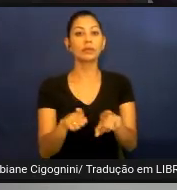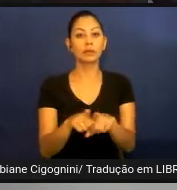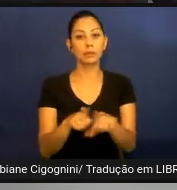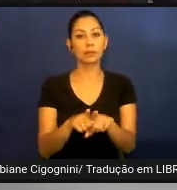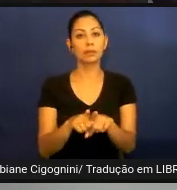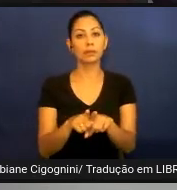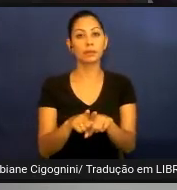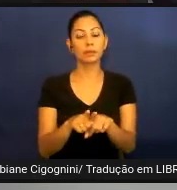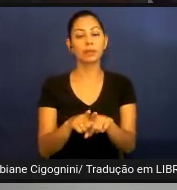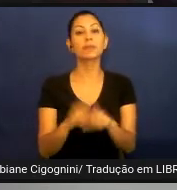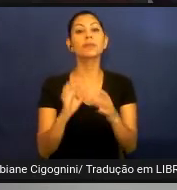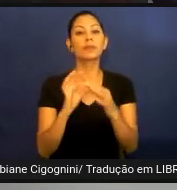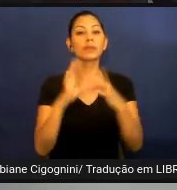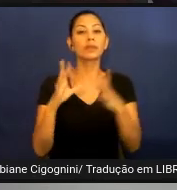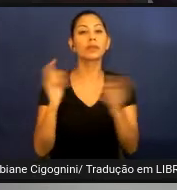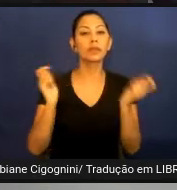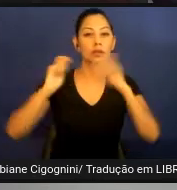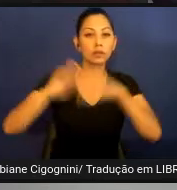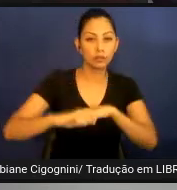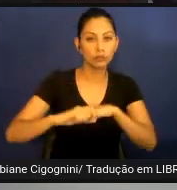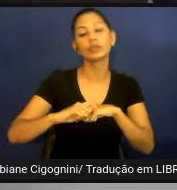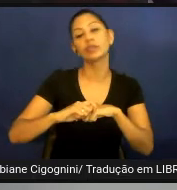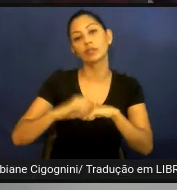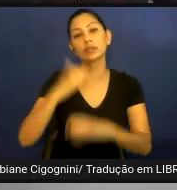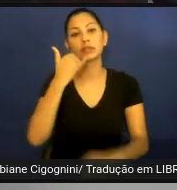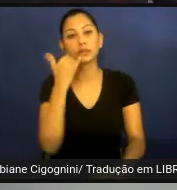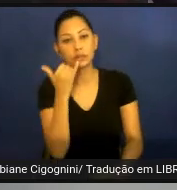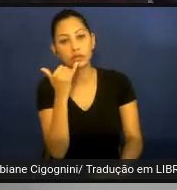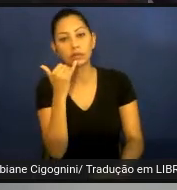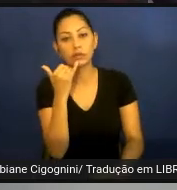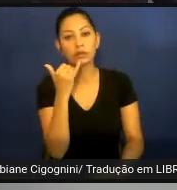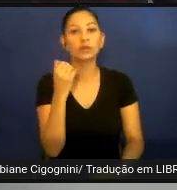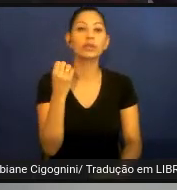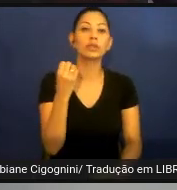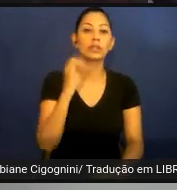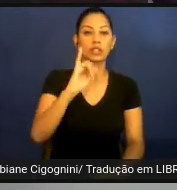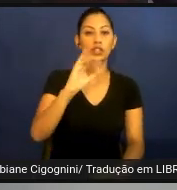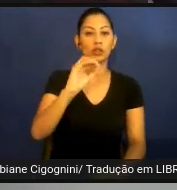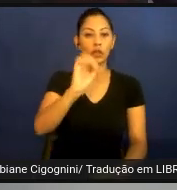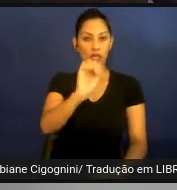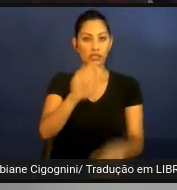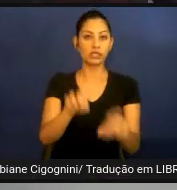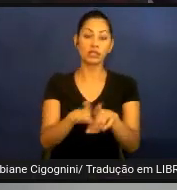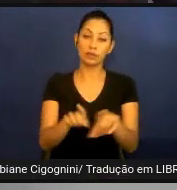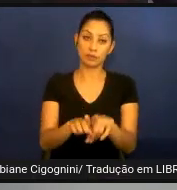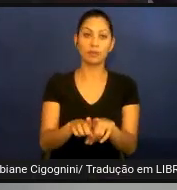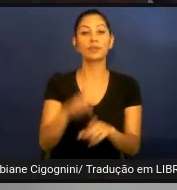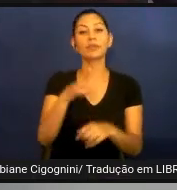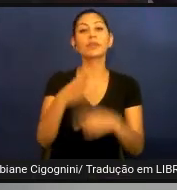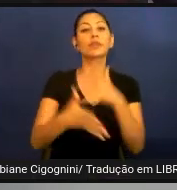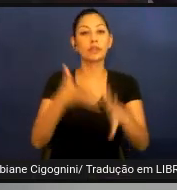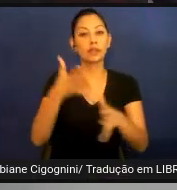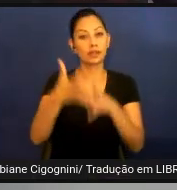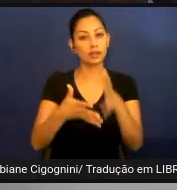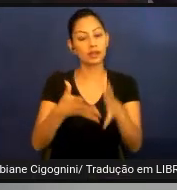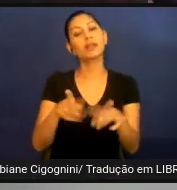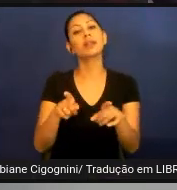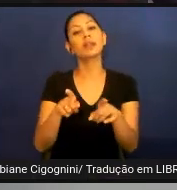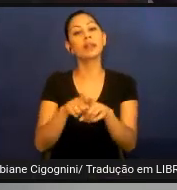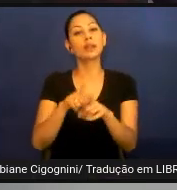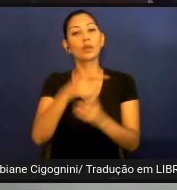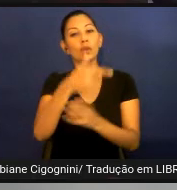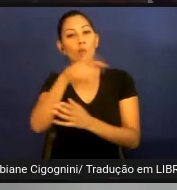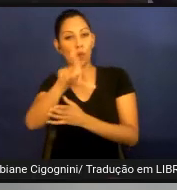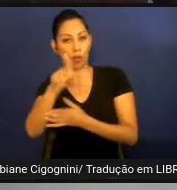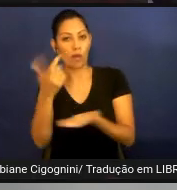disponível para dispositivos móveis, Android e iOS. O Vlibras, ele foi desenvolvido por uma